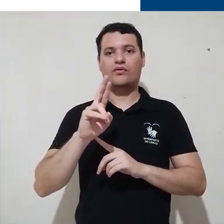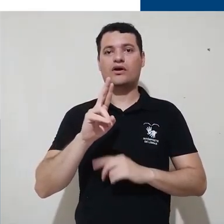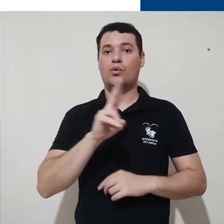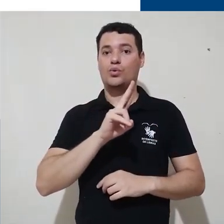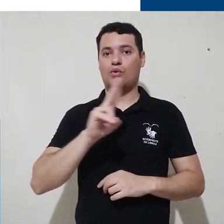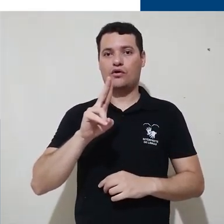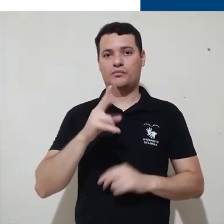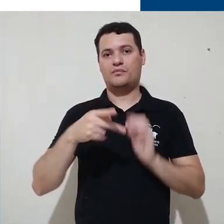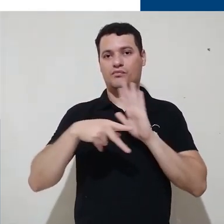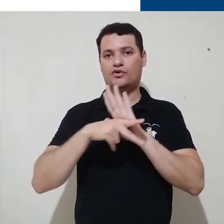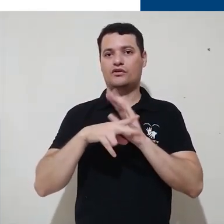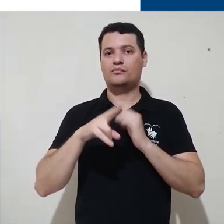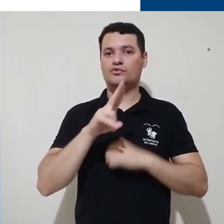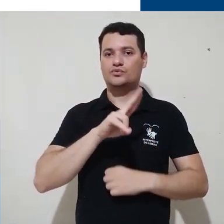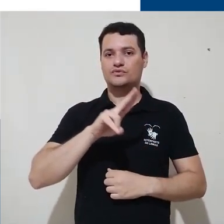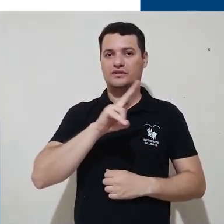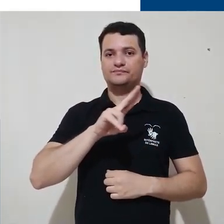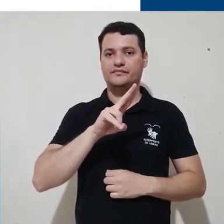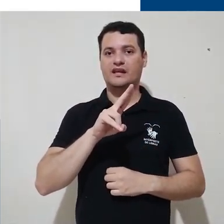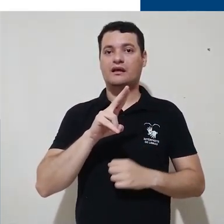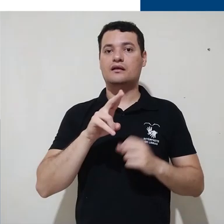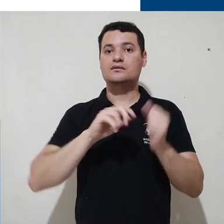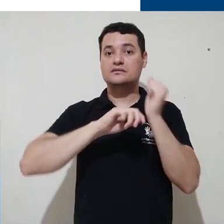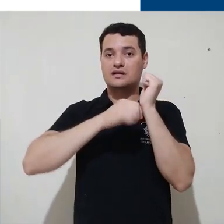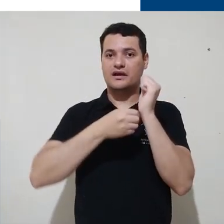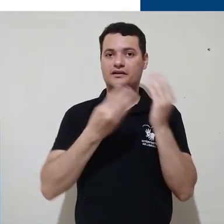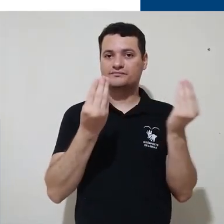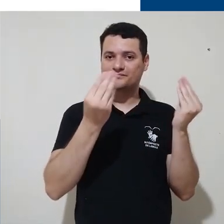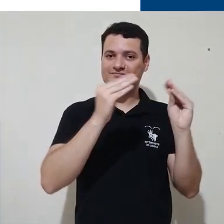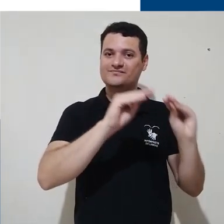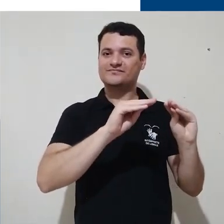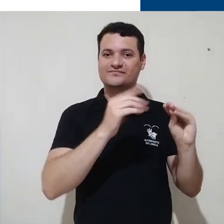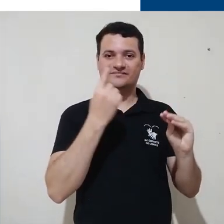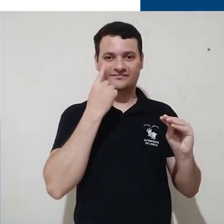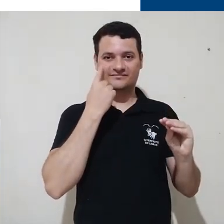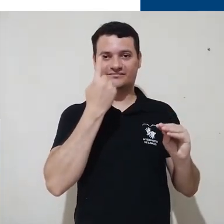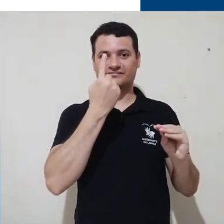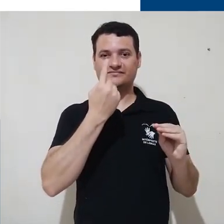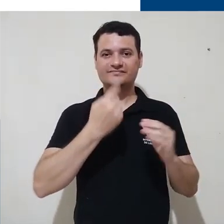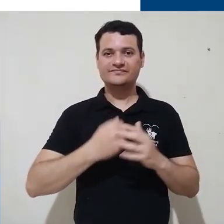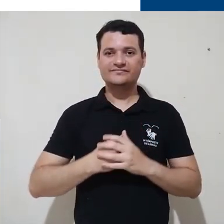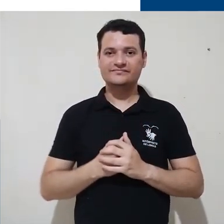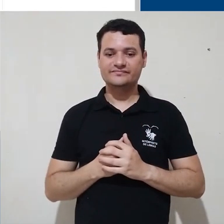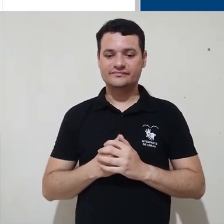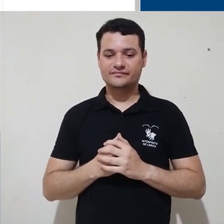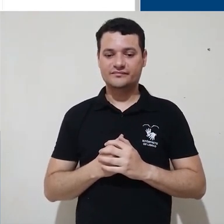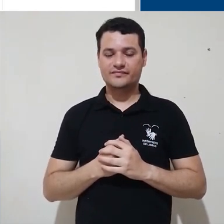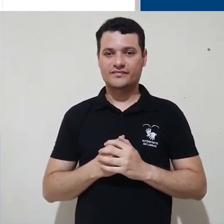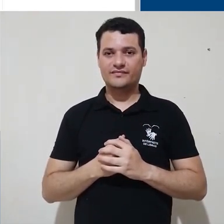Esse é o nome do meu usuário. Vou inserir a minha senha e vou clicar no botão de acesso.